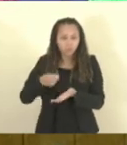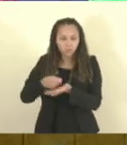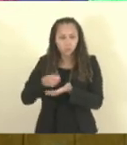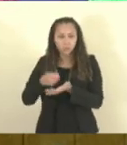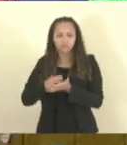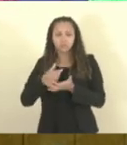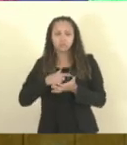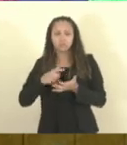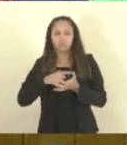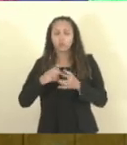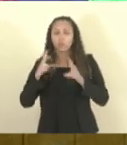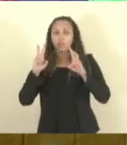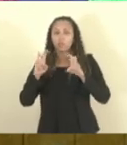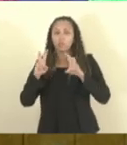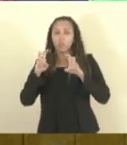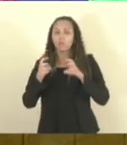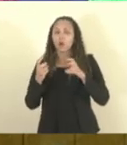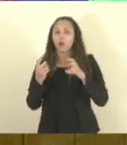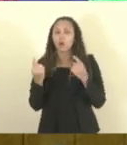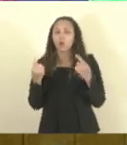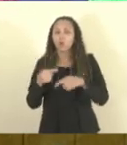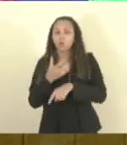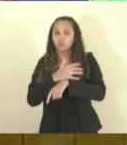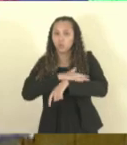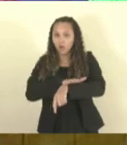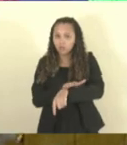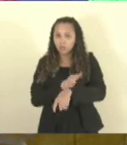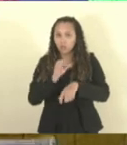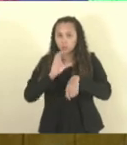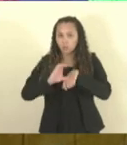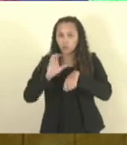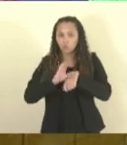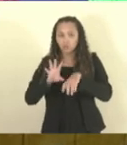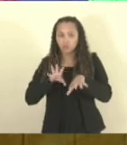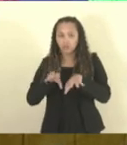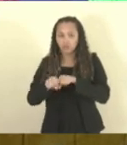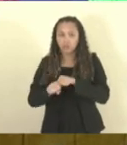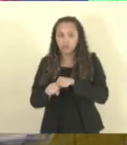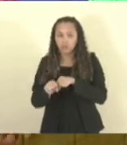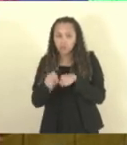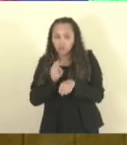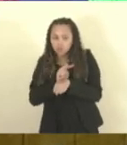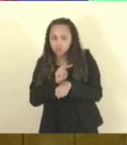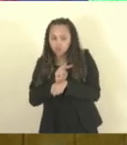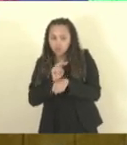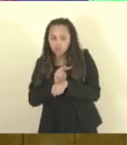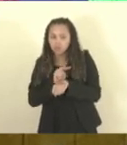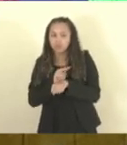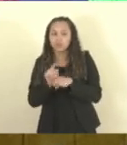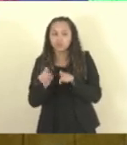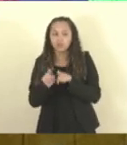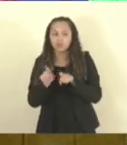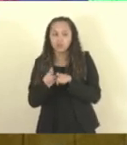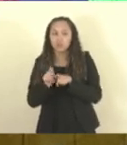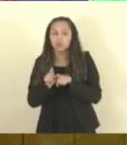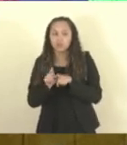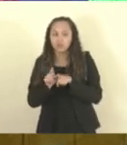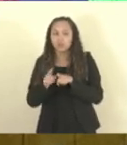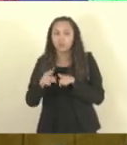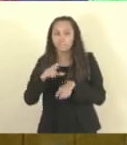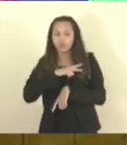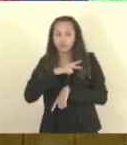inclusão da temática antirracista nos cursos de formação de agentes de segurança e vigilância privada no Estado.